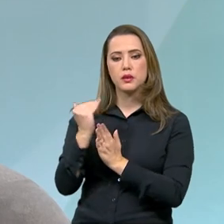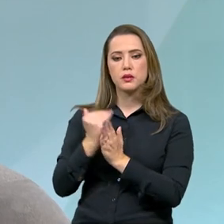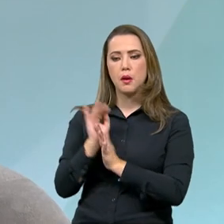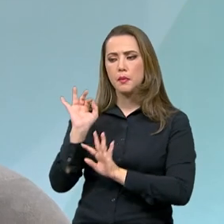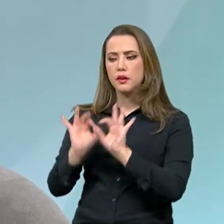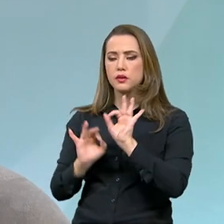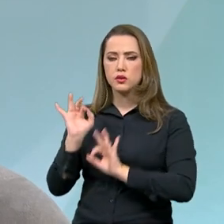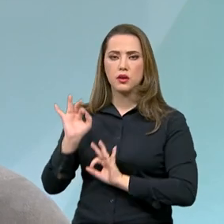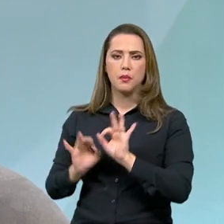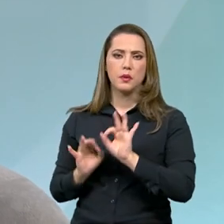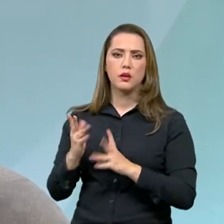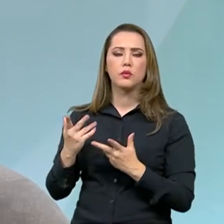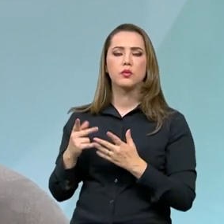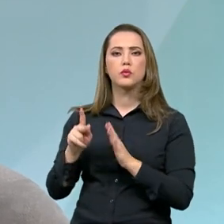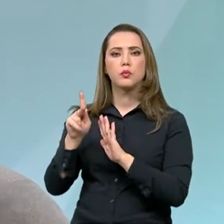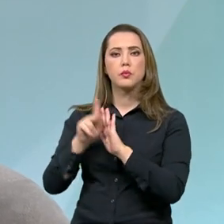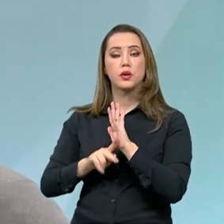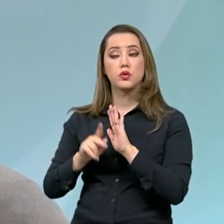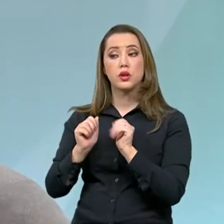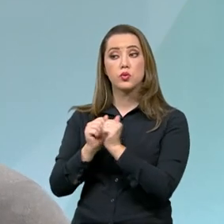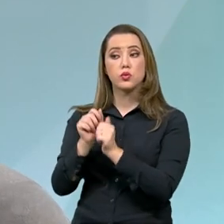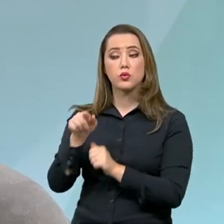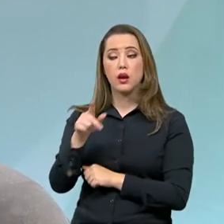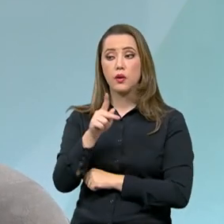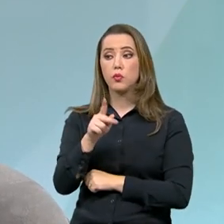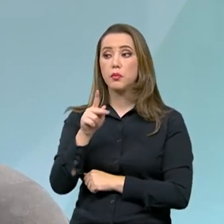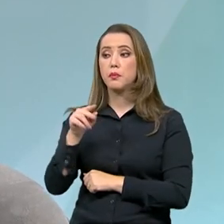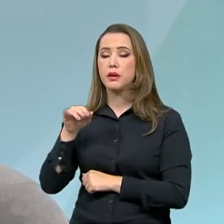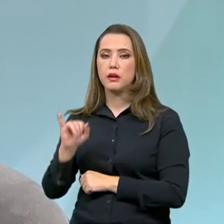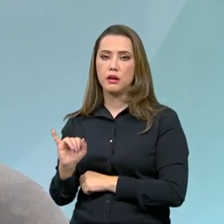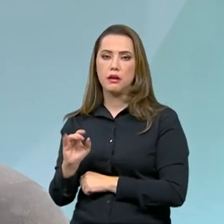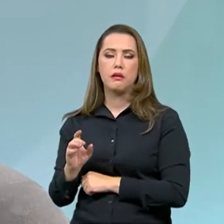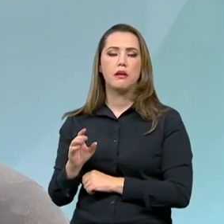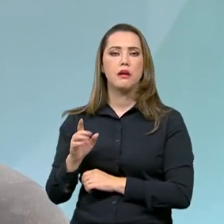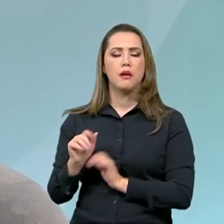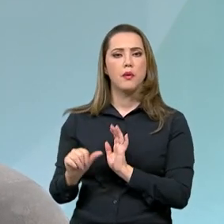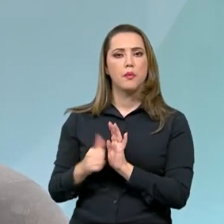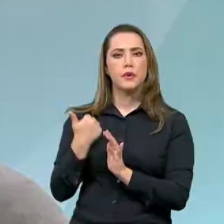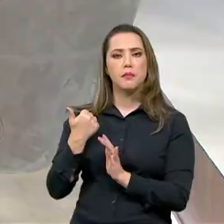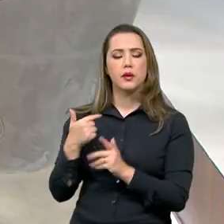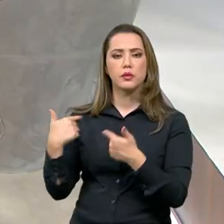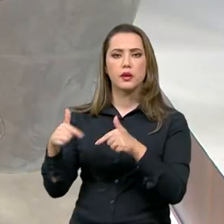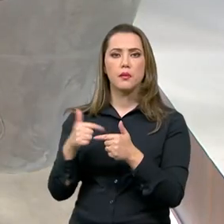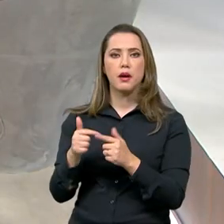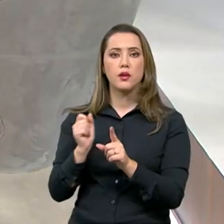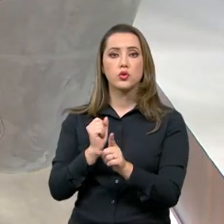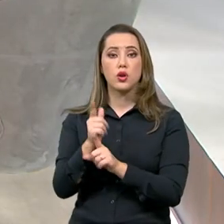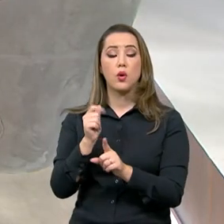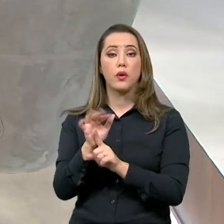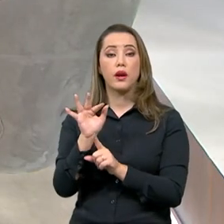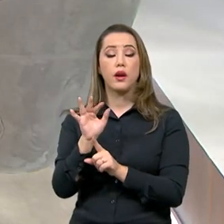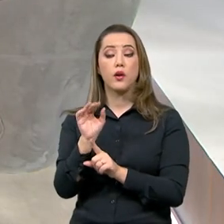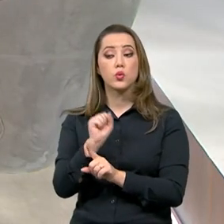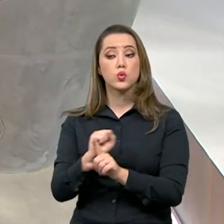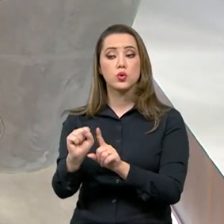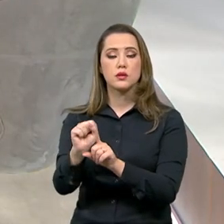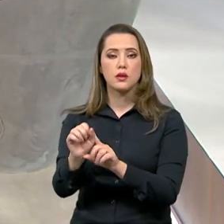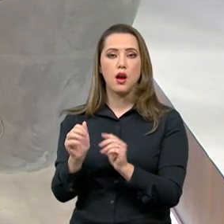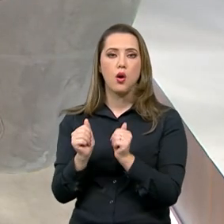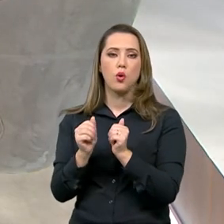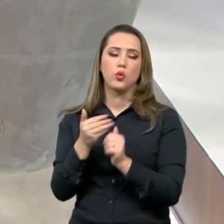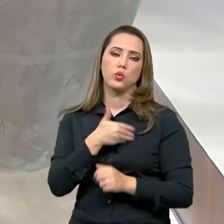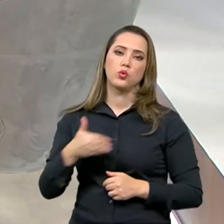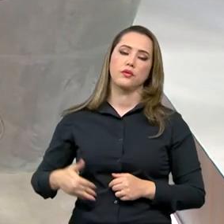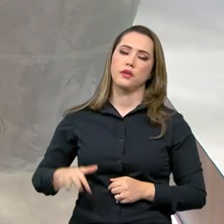de estruturação do projeto lá com o PPI. Então, vai ser a primeira iniciativa de aluguel social em nível federal. E essa é uma